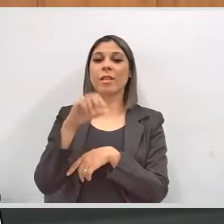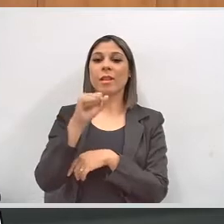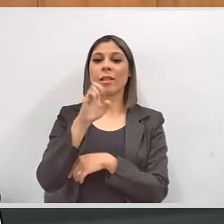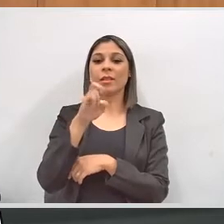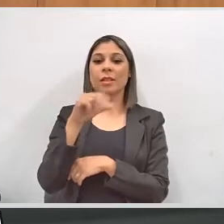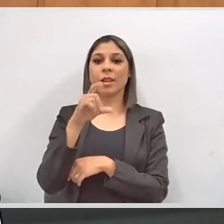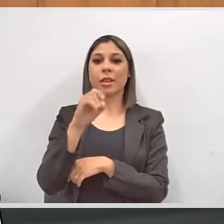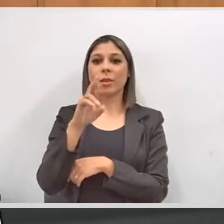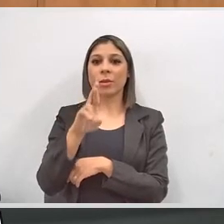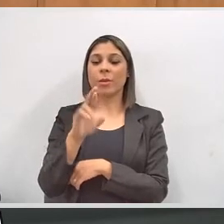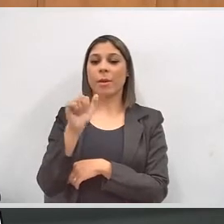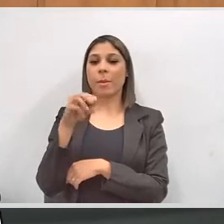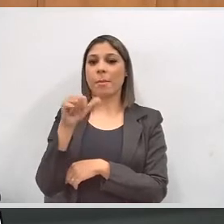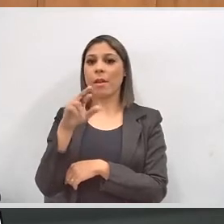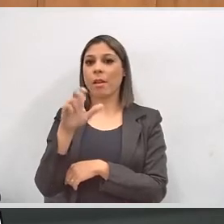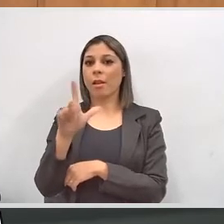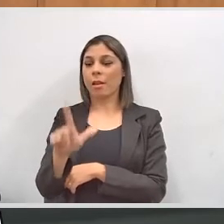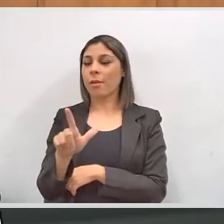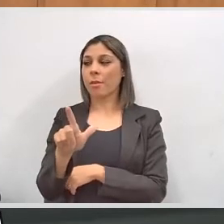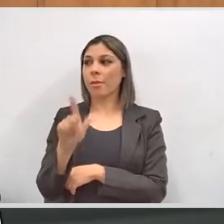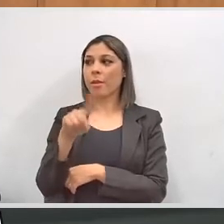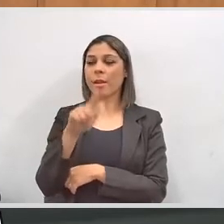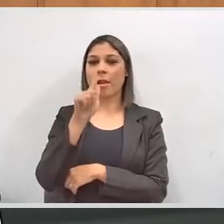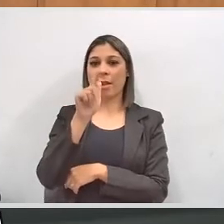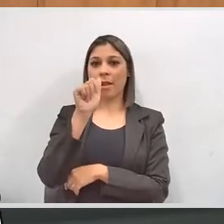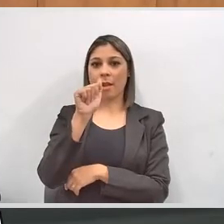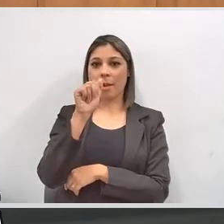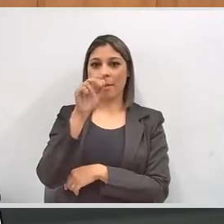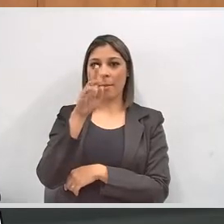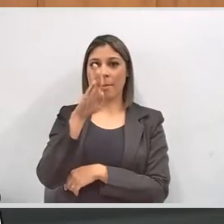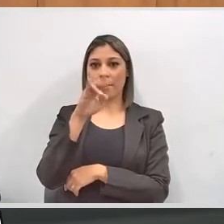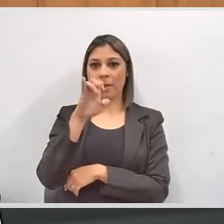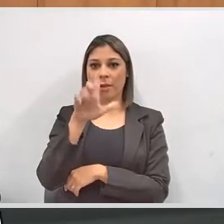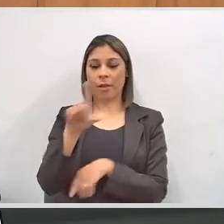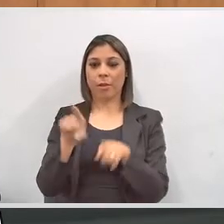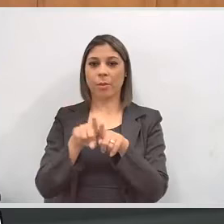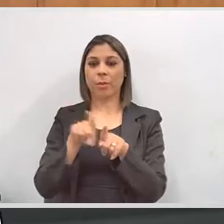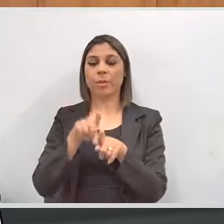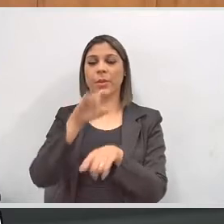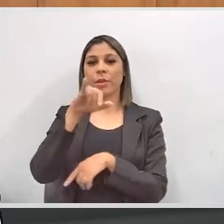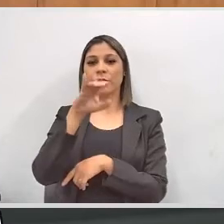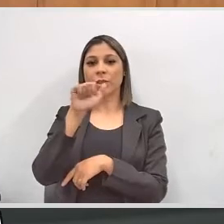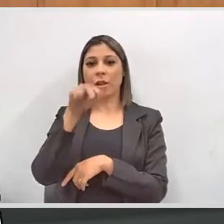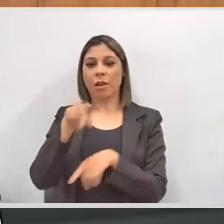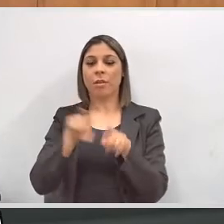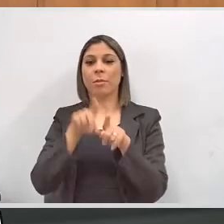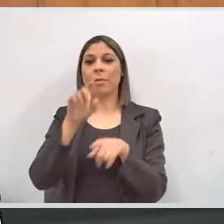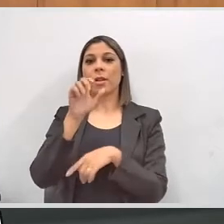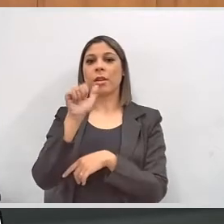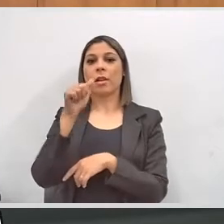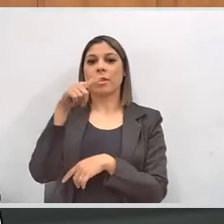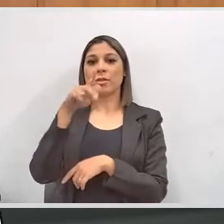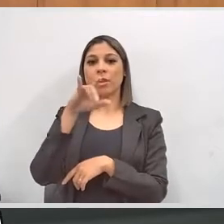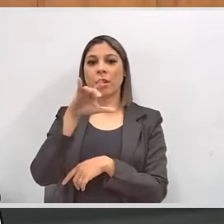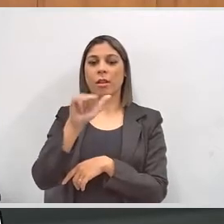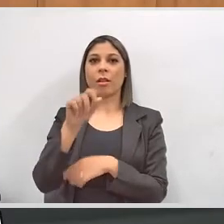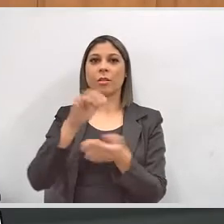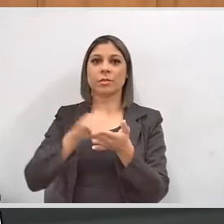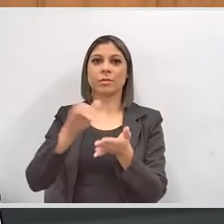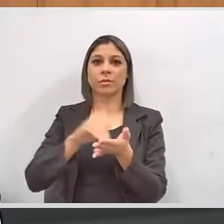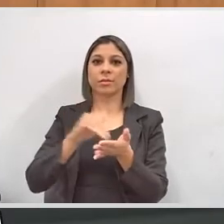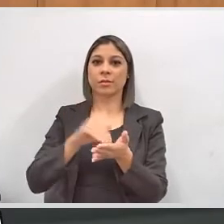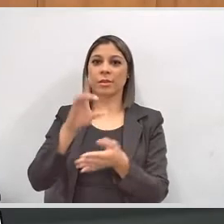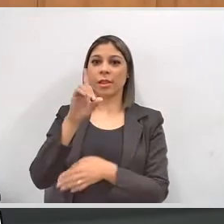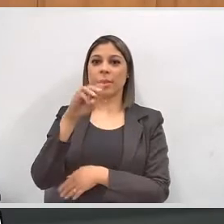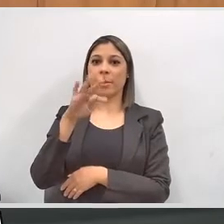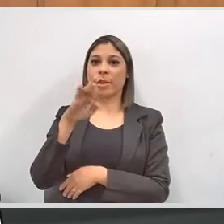de Senadora Amaral, os vereadores que estão conosco aqui, o Gabriel, Jean e também a Angélica que está aí e o secretário